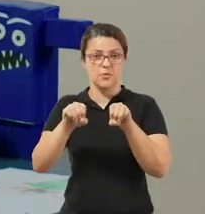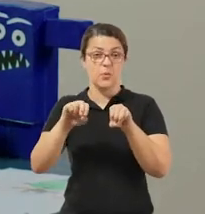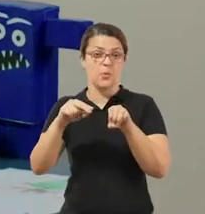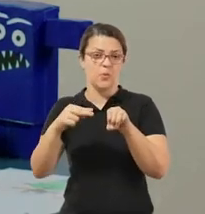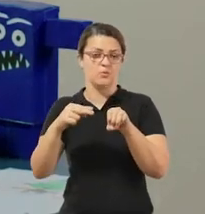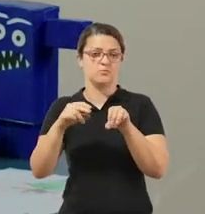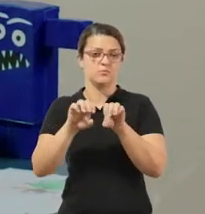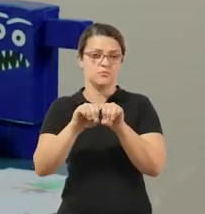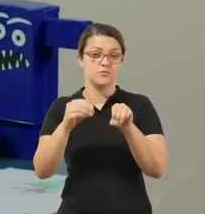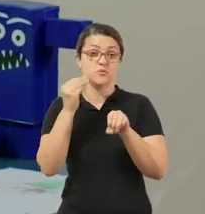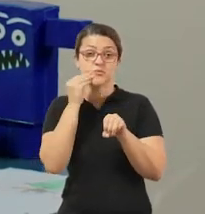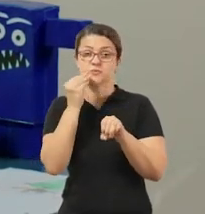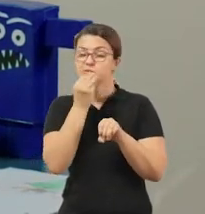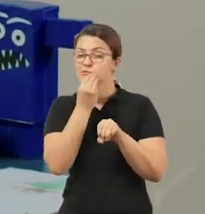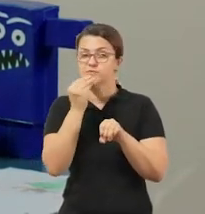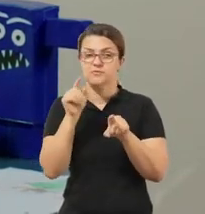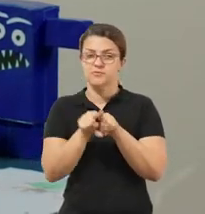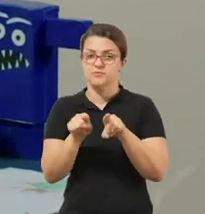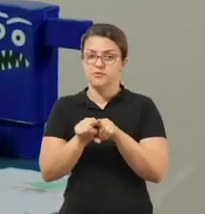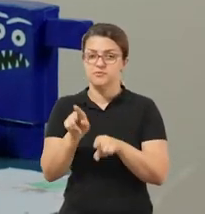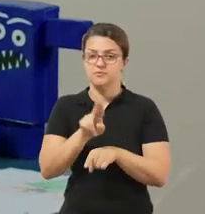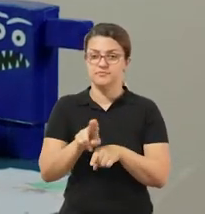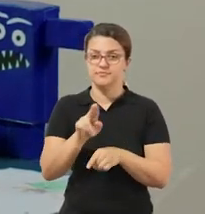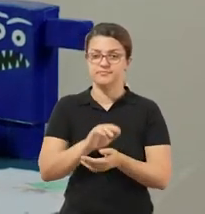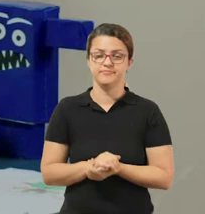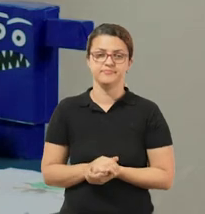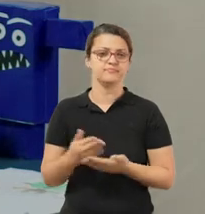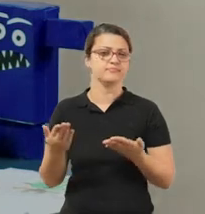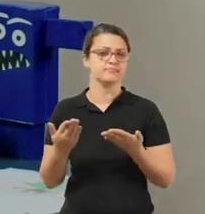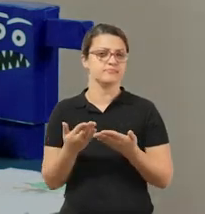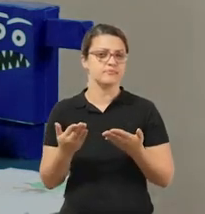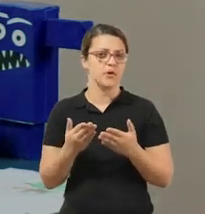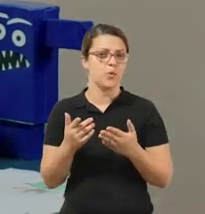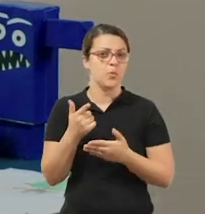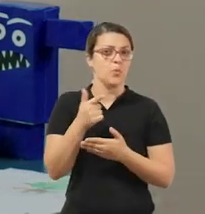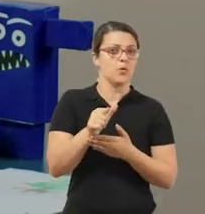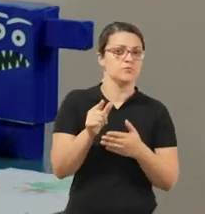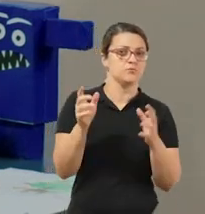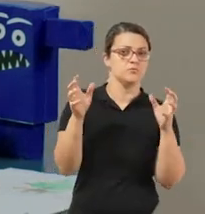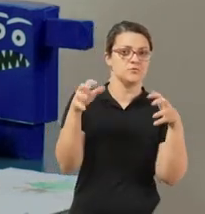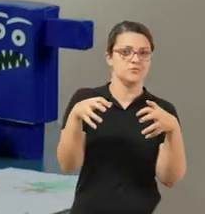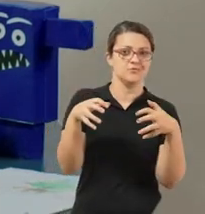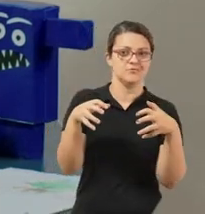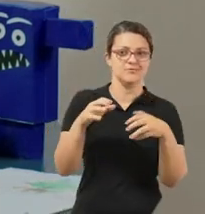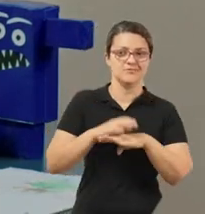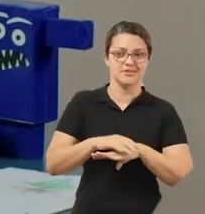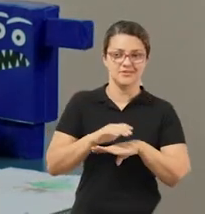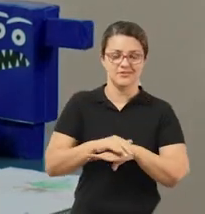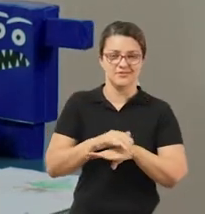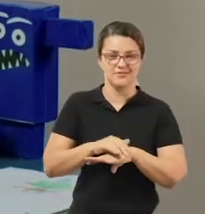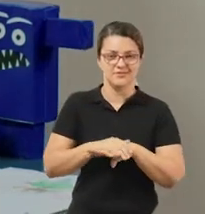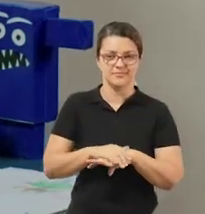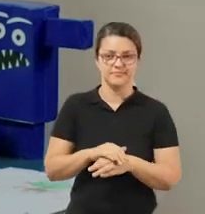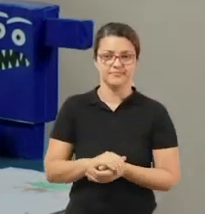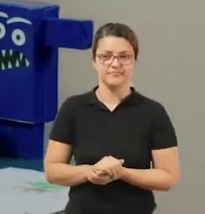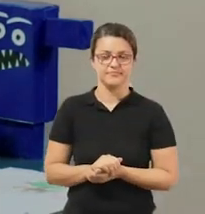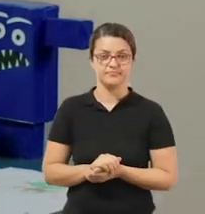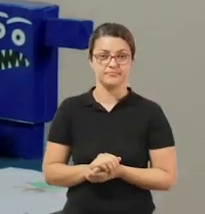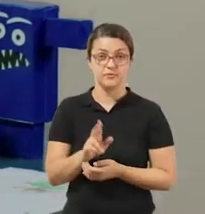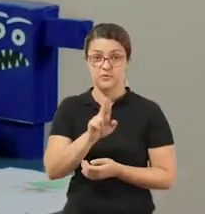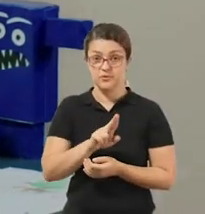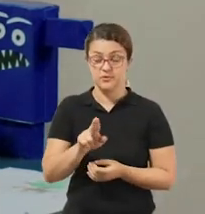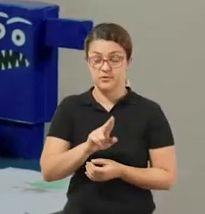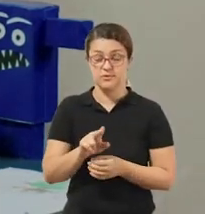ou de papel toalha também. Vamos partir agora para um outro monstrinho. Esse, eu vou precisar